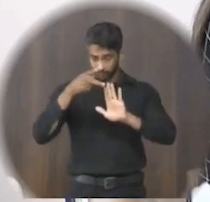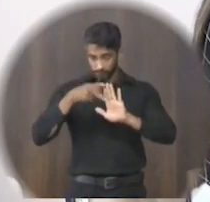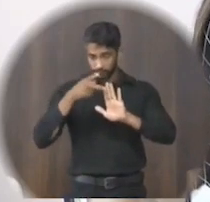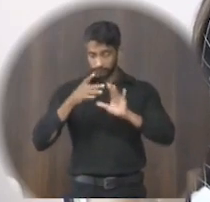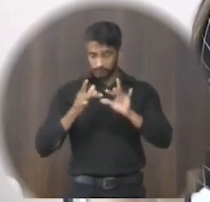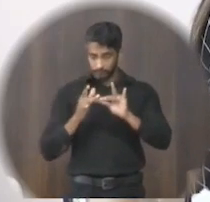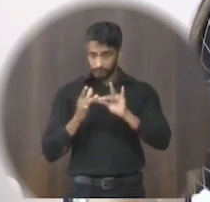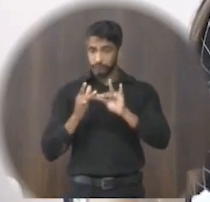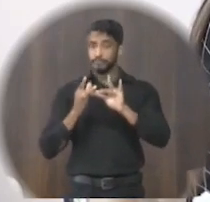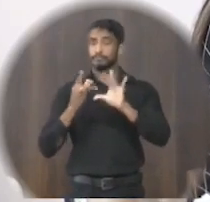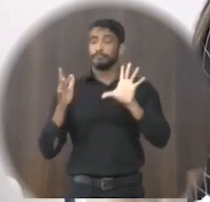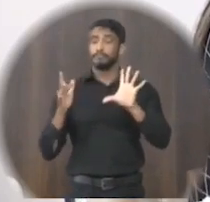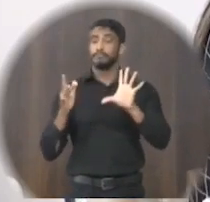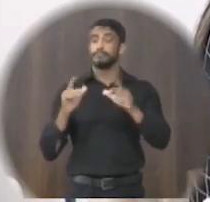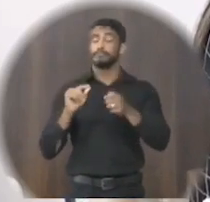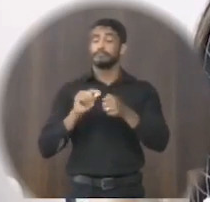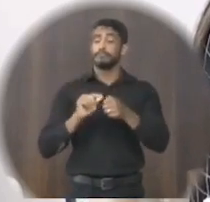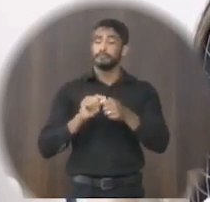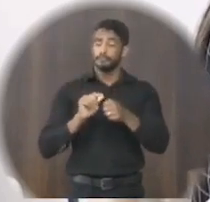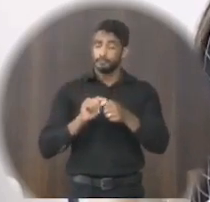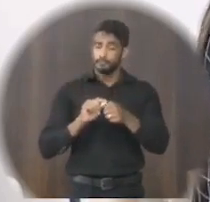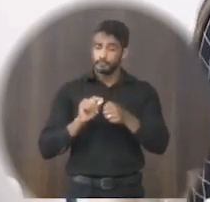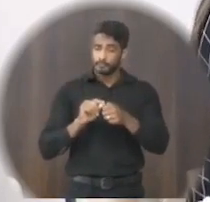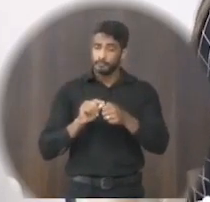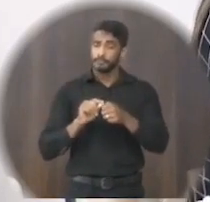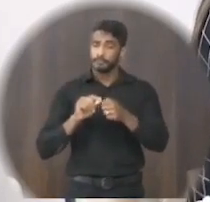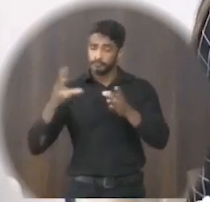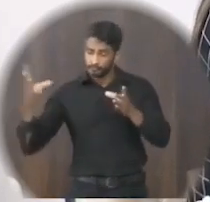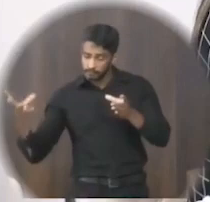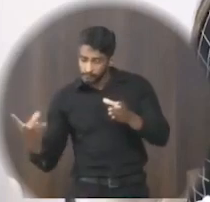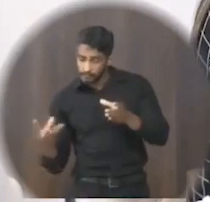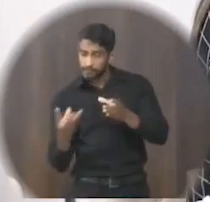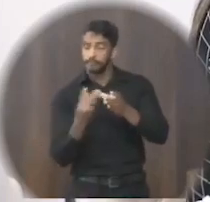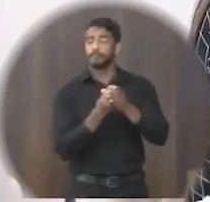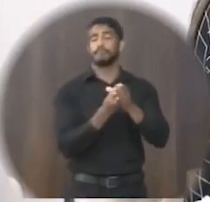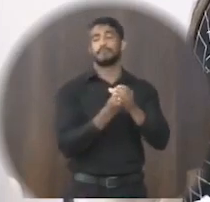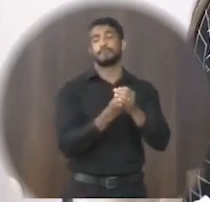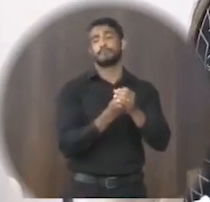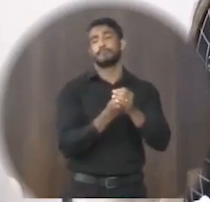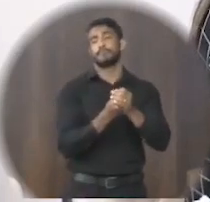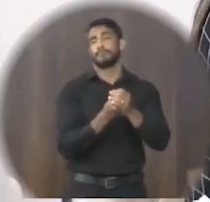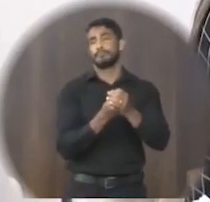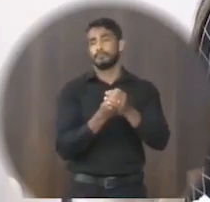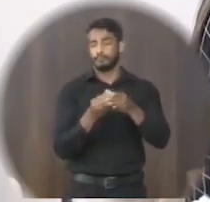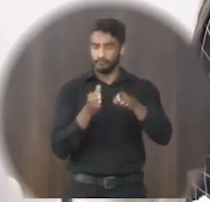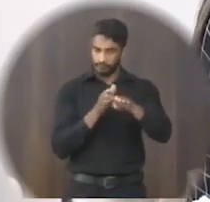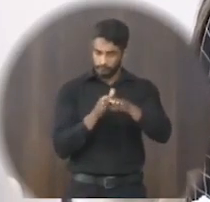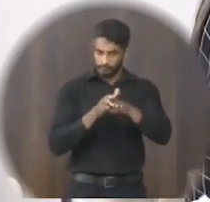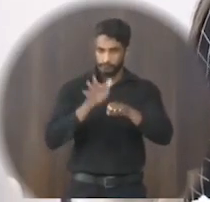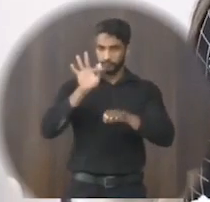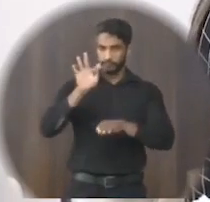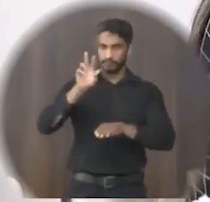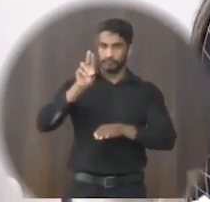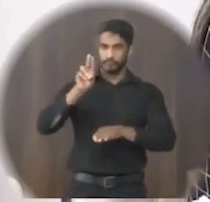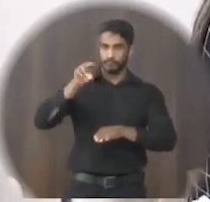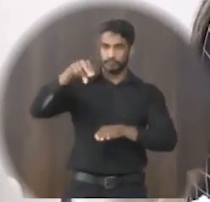autorizando fazer essa complementação o conselho do Fundeb